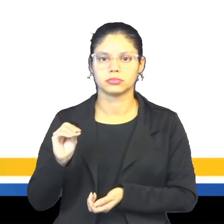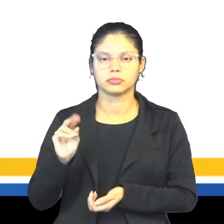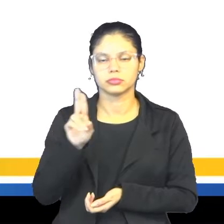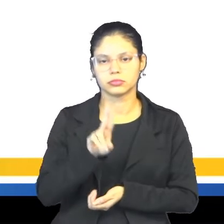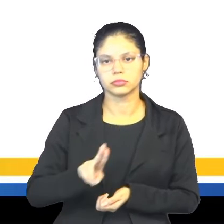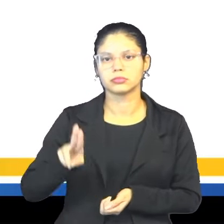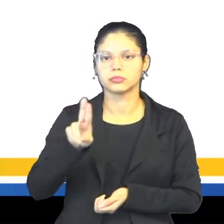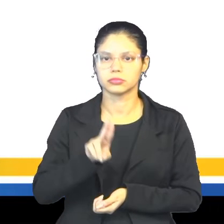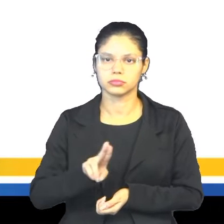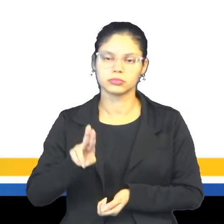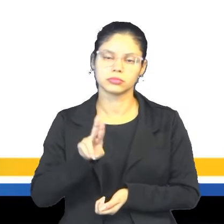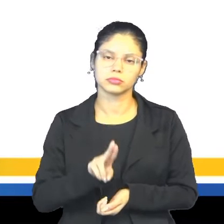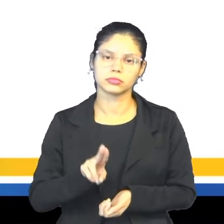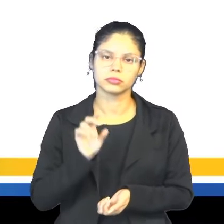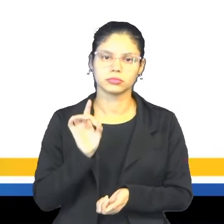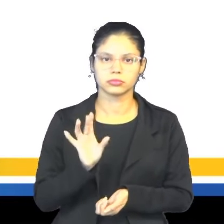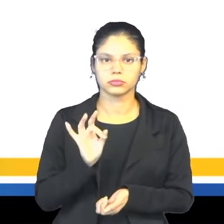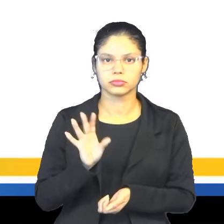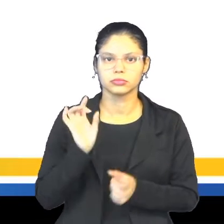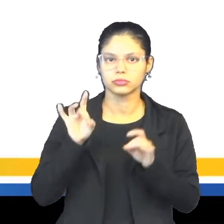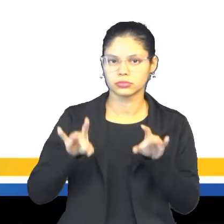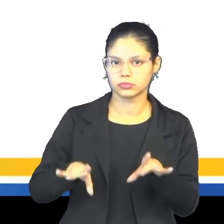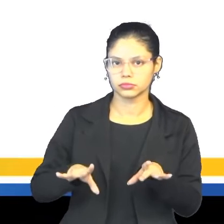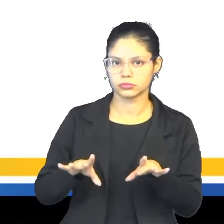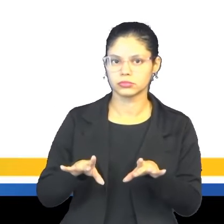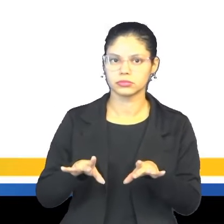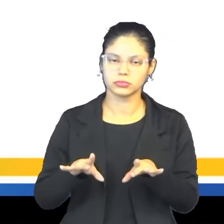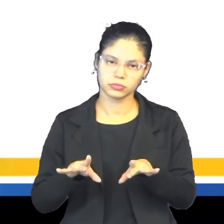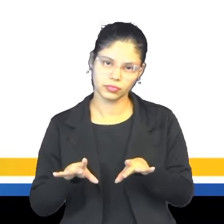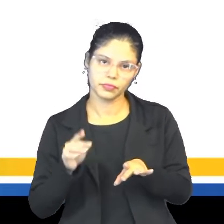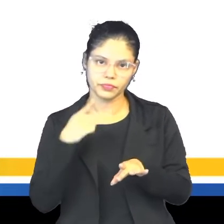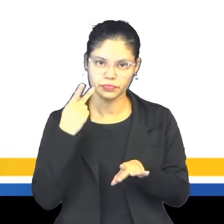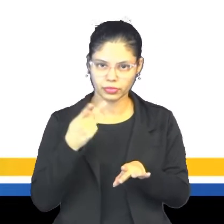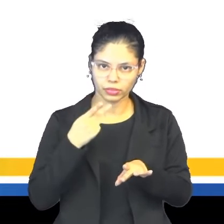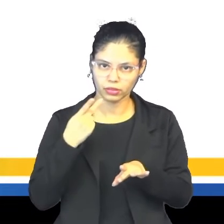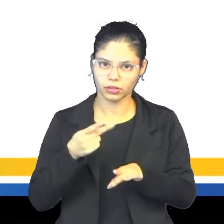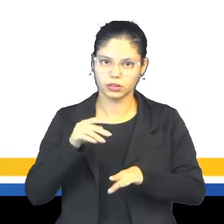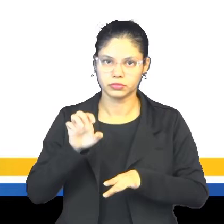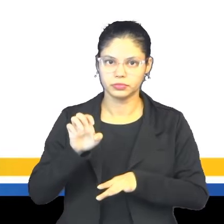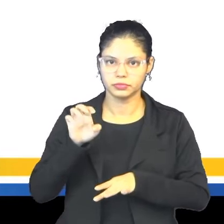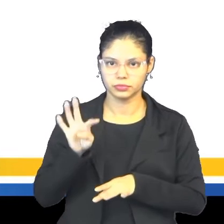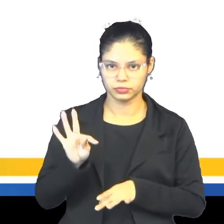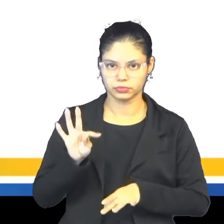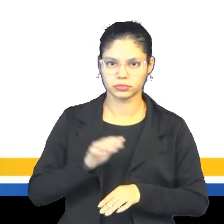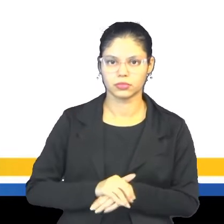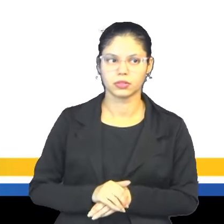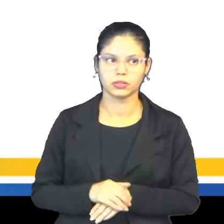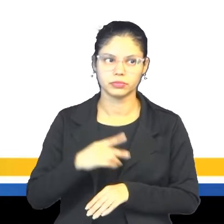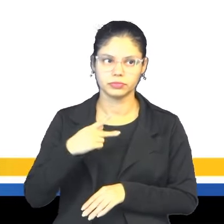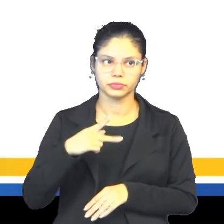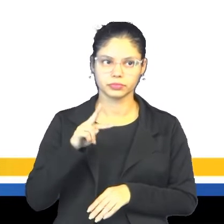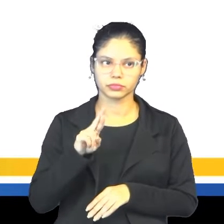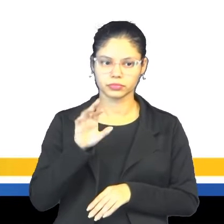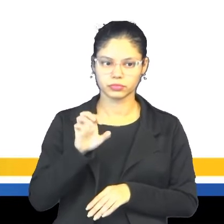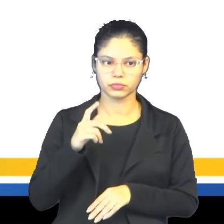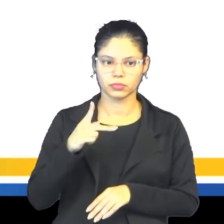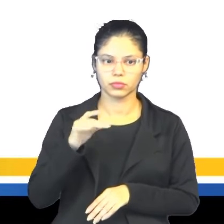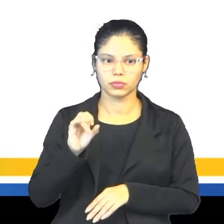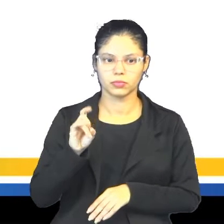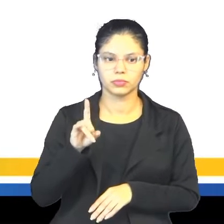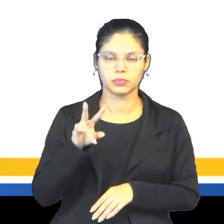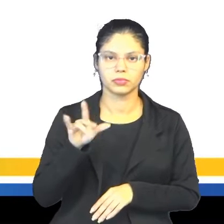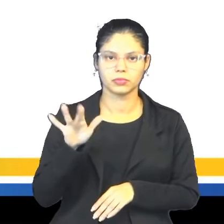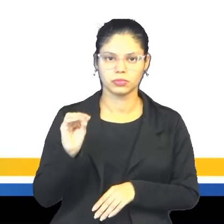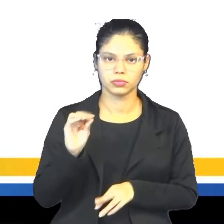evening e somente na última, at night, que você vai usar o at, ok? São preposições diferentes que